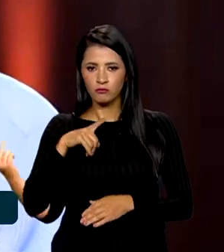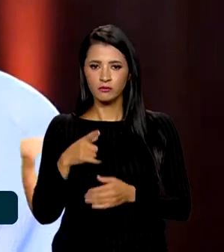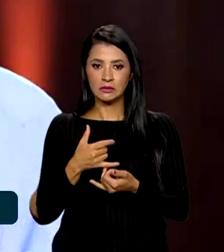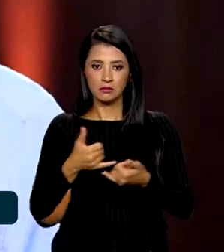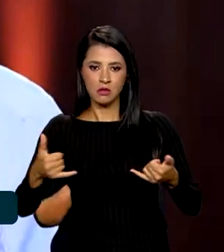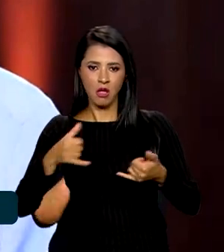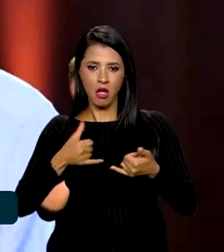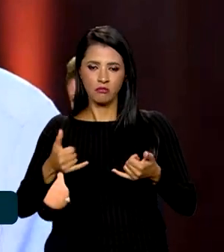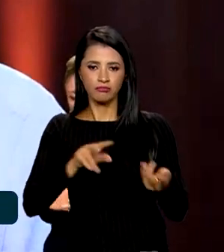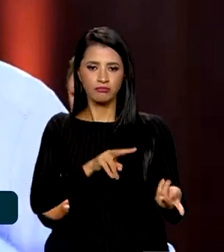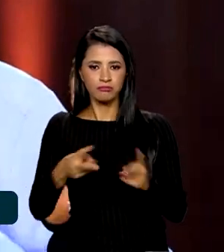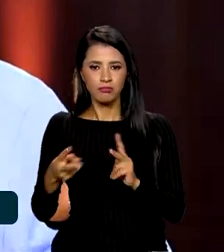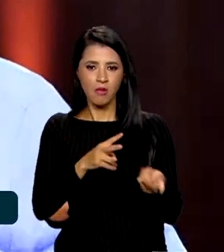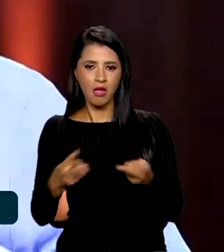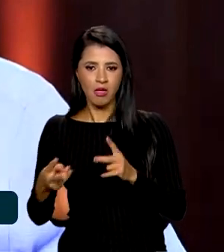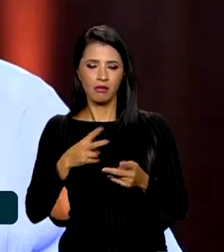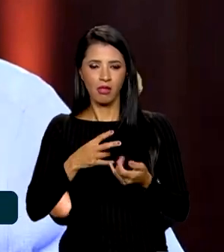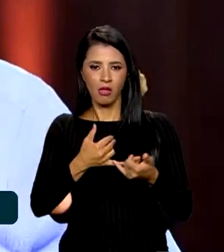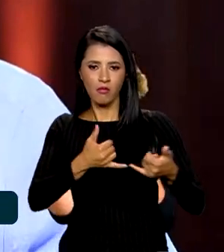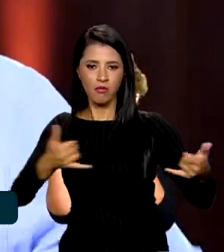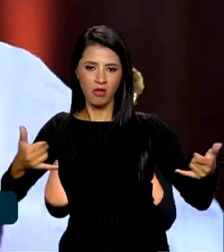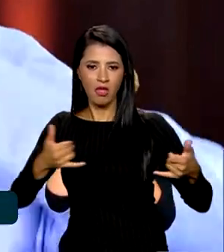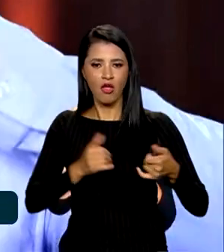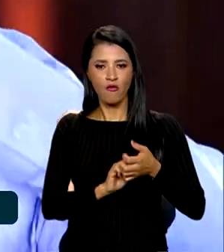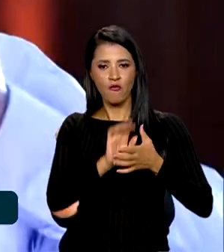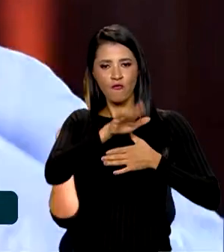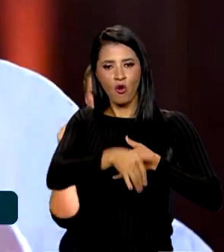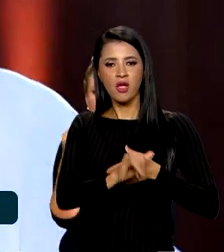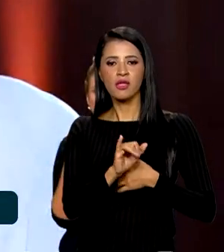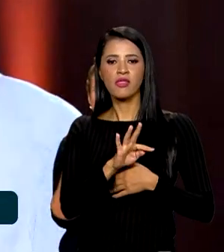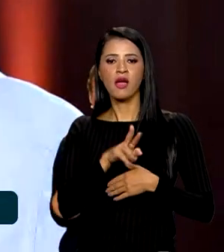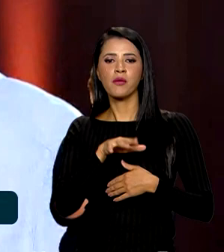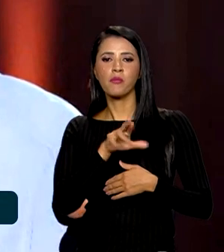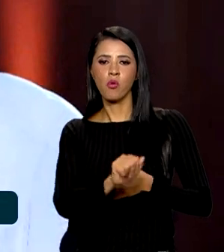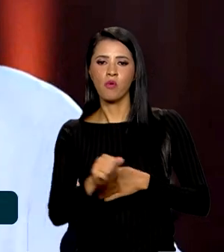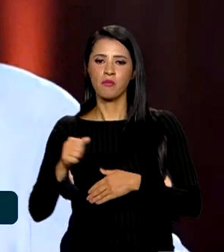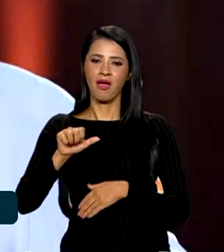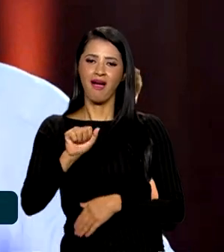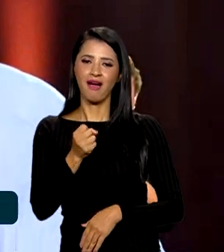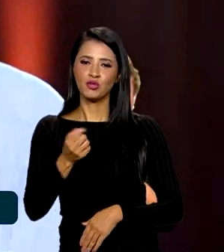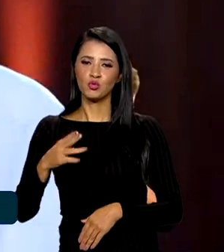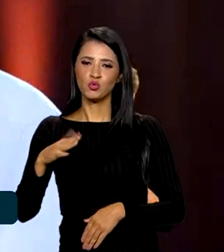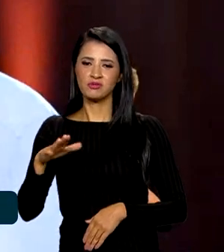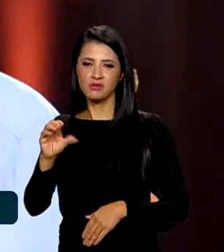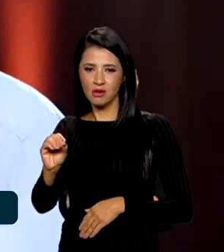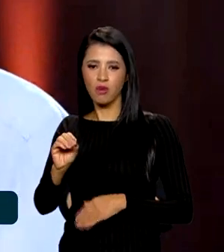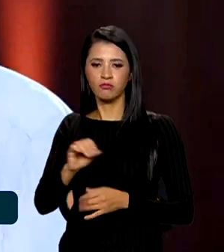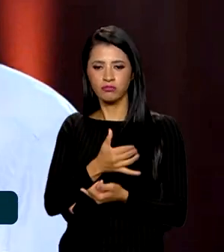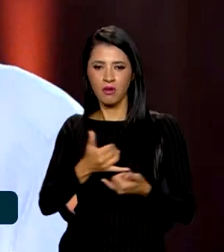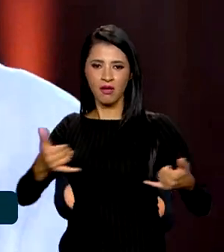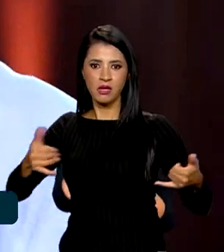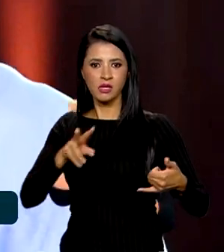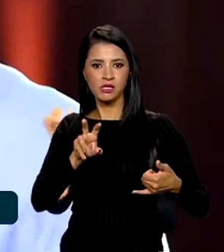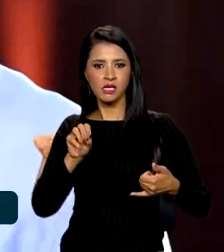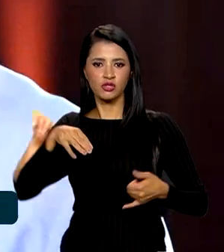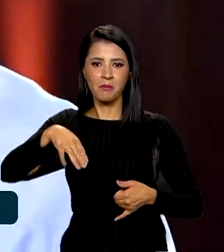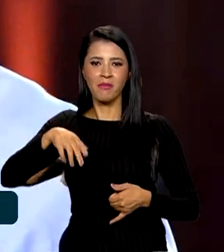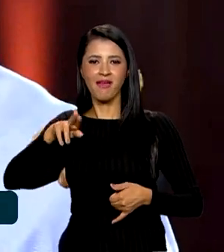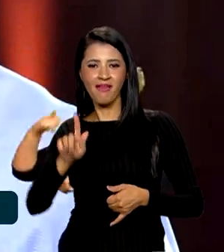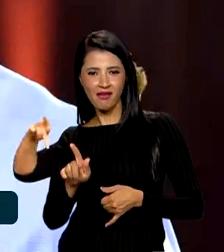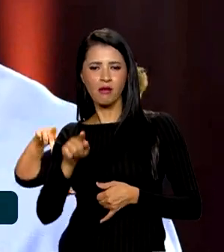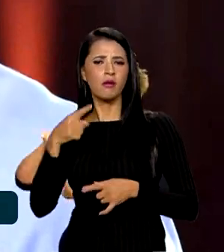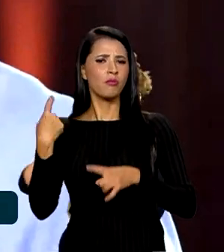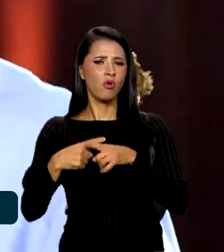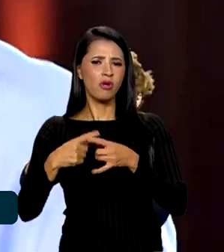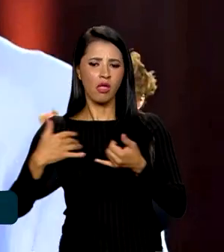transmissão de Foia de Iguaçu, de Itaipu, para Assunção, de 500 megawatts, ou seja, por que nós fizemos